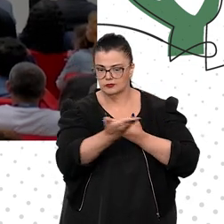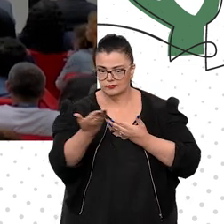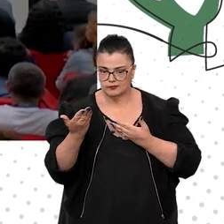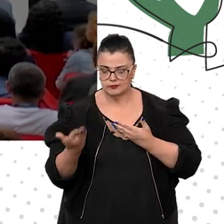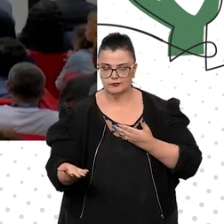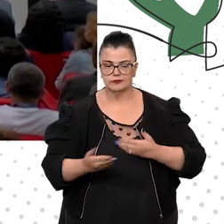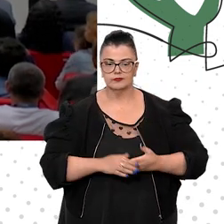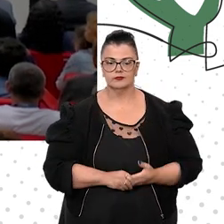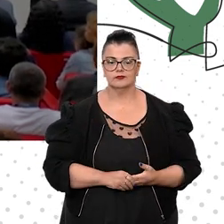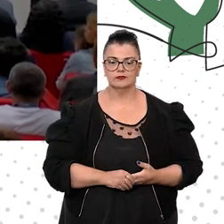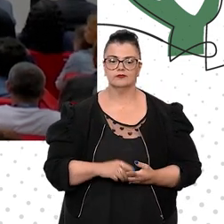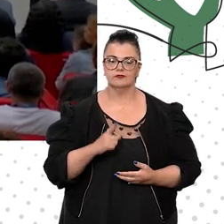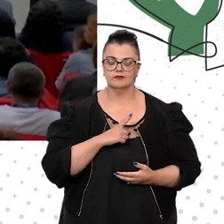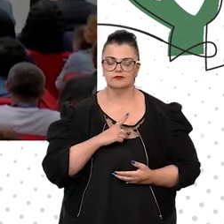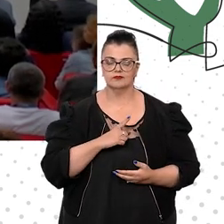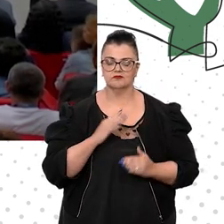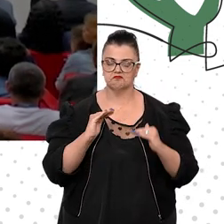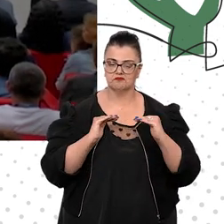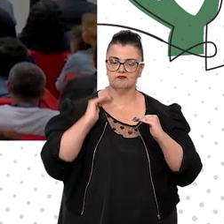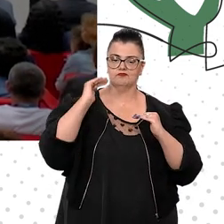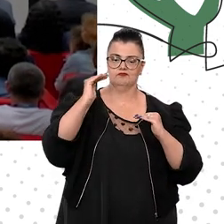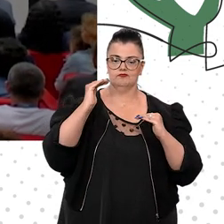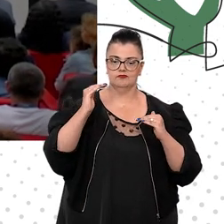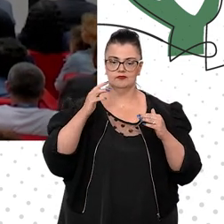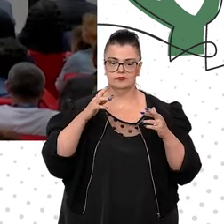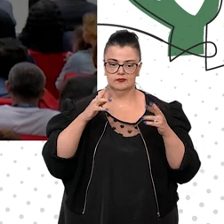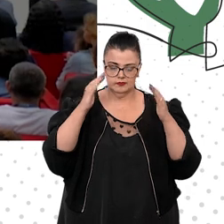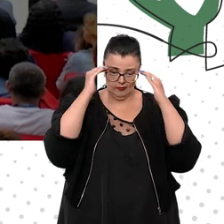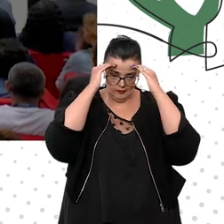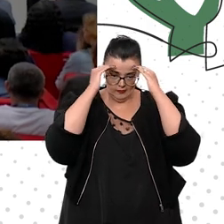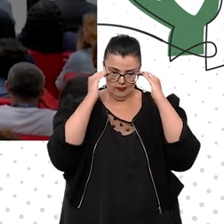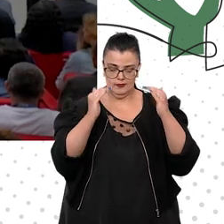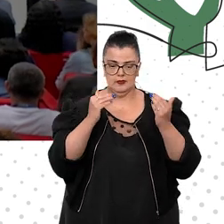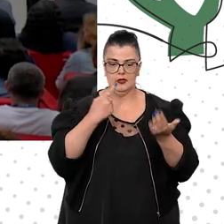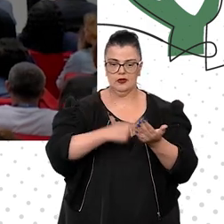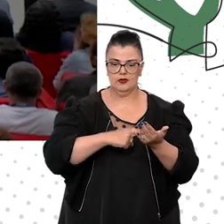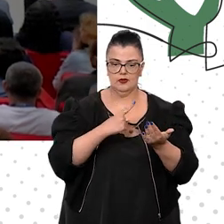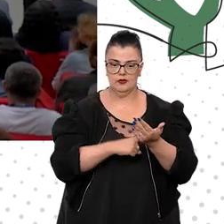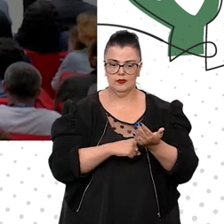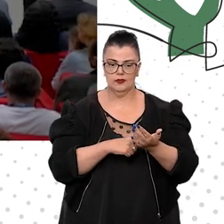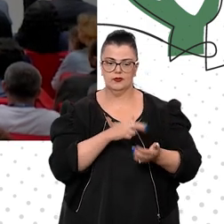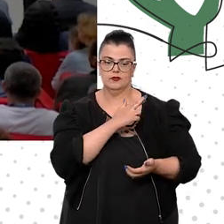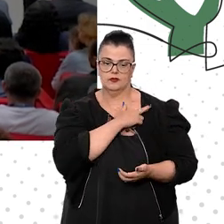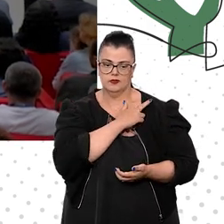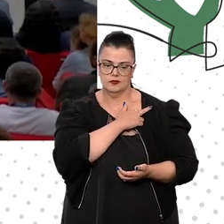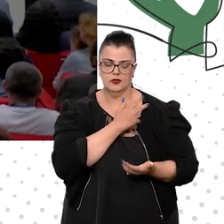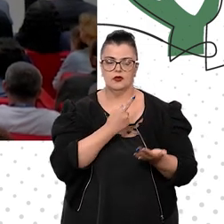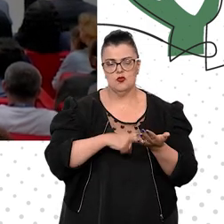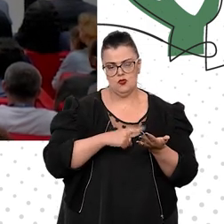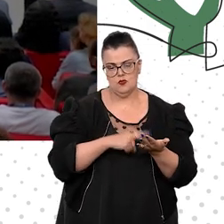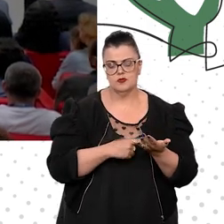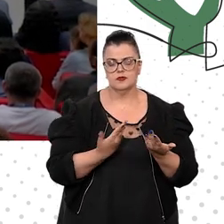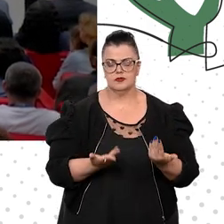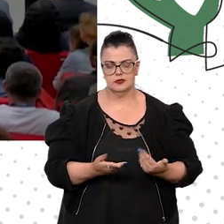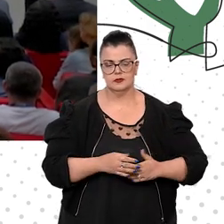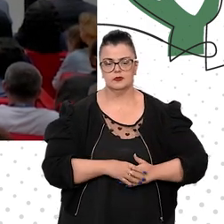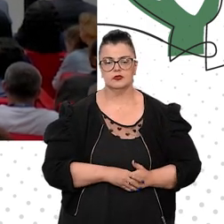estar à altura para honrar esse compromisso, bem me desencumbir dele, um compromisso que vinha sendo